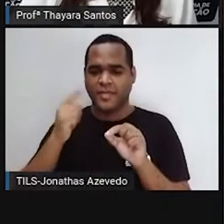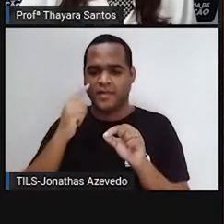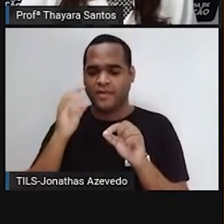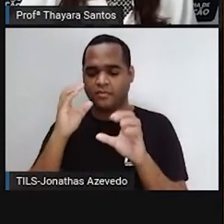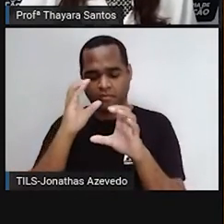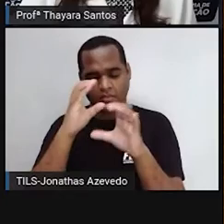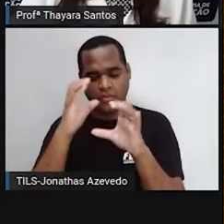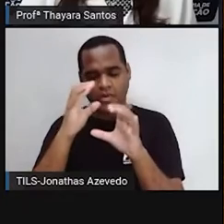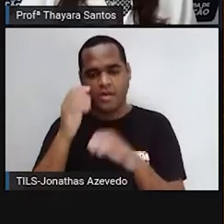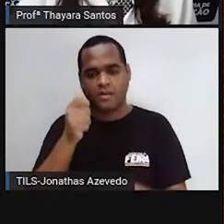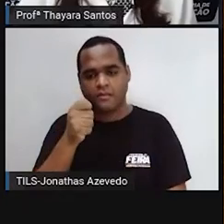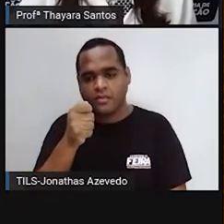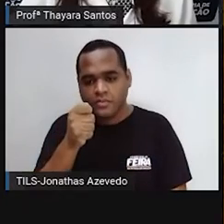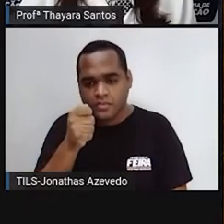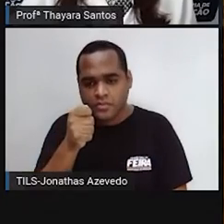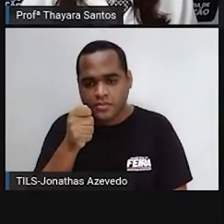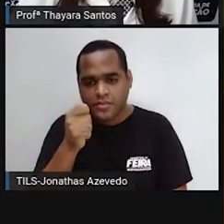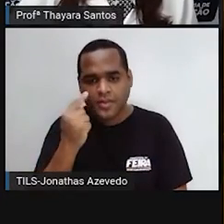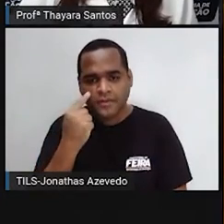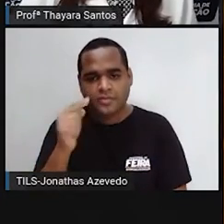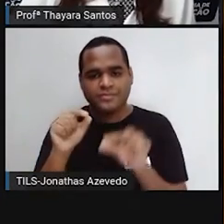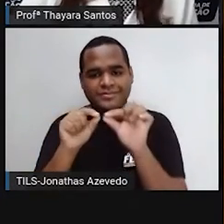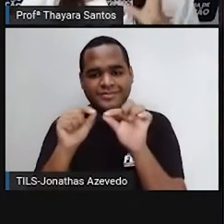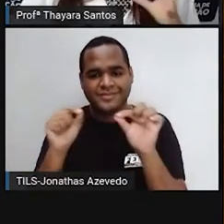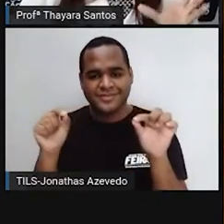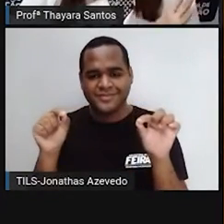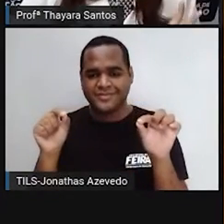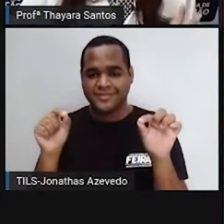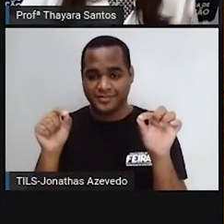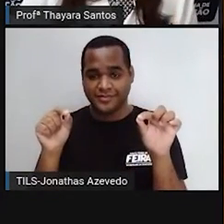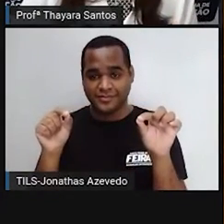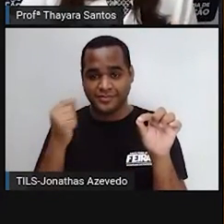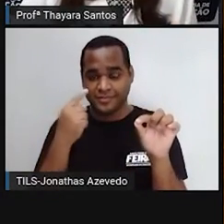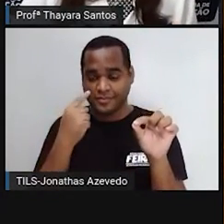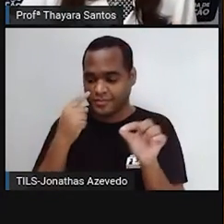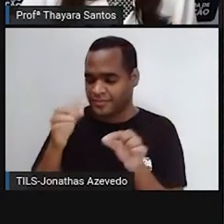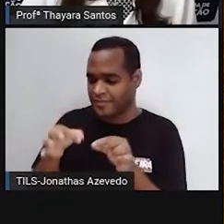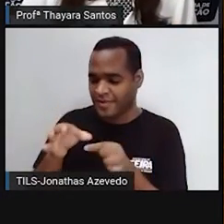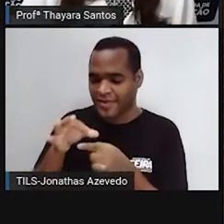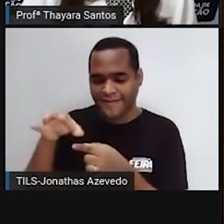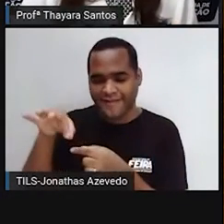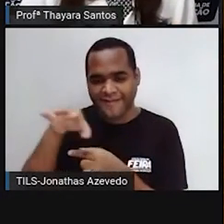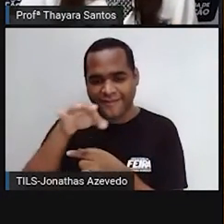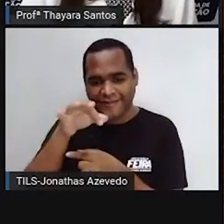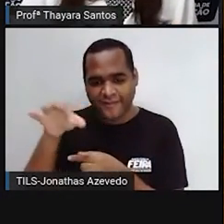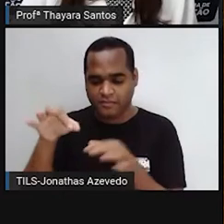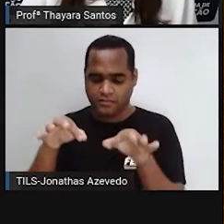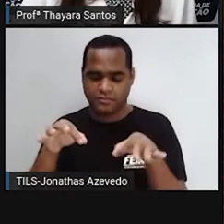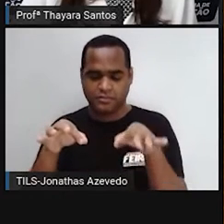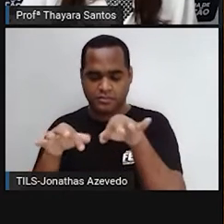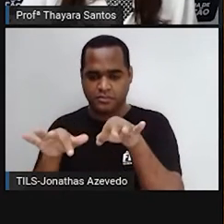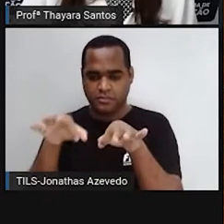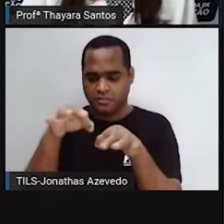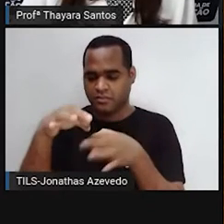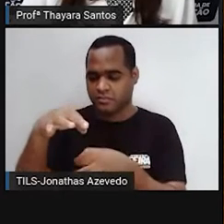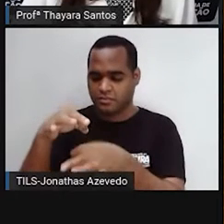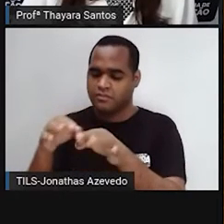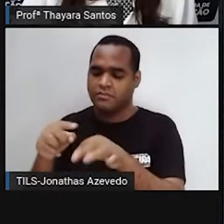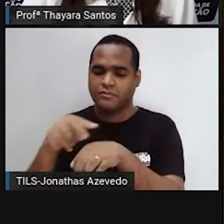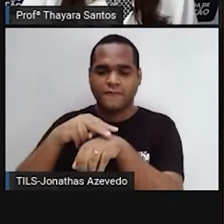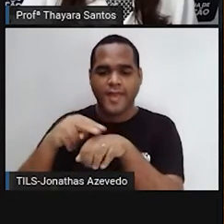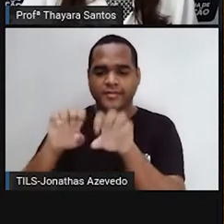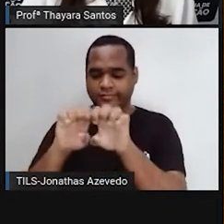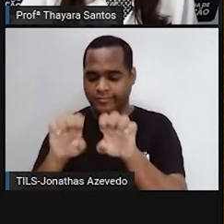nessa linhazinha aqui. Então, a gente deu um zoom na membrana plasmática e a gente consegue enxergar essas